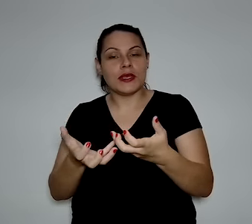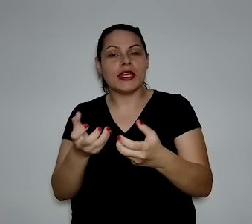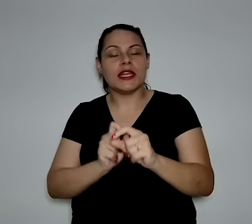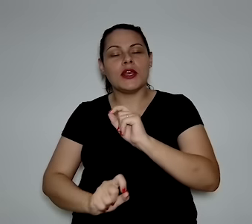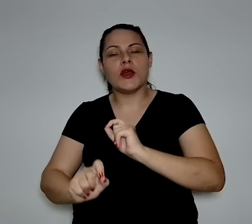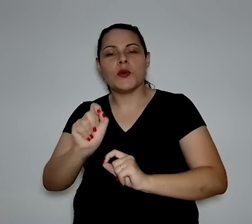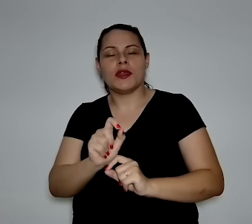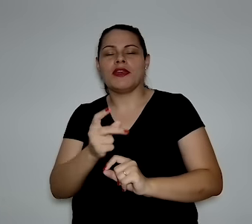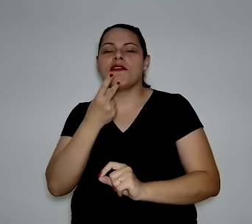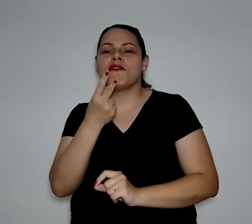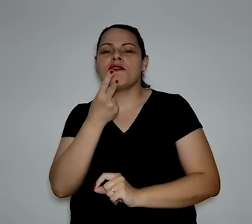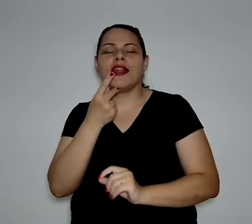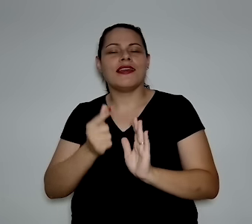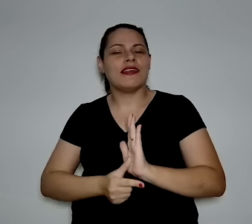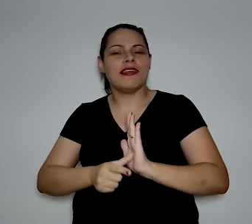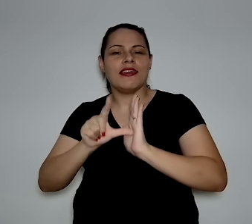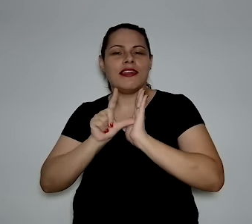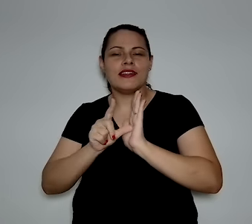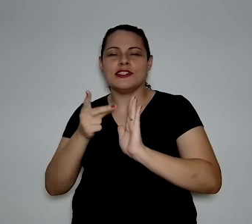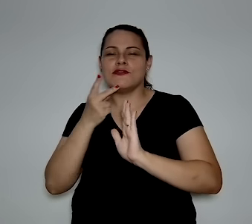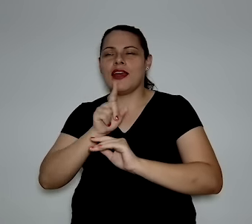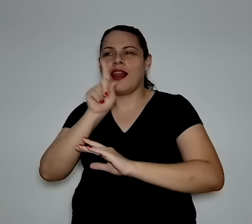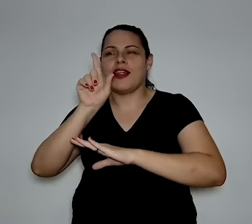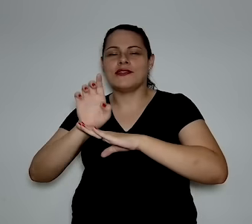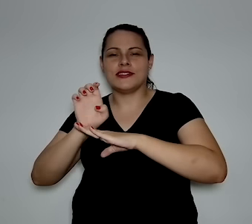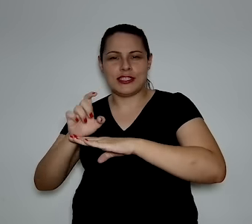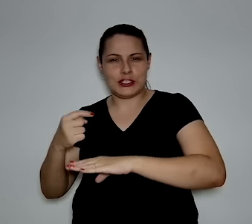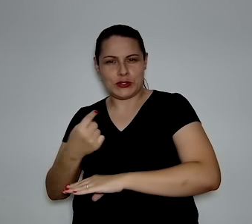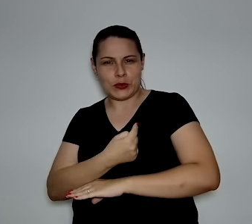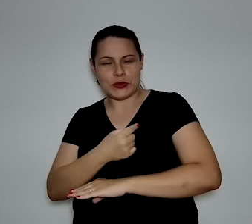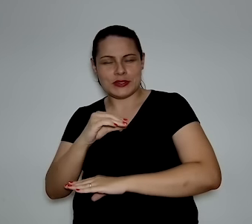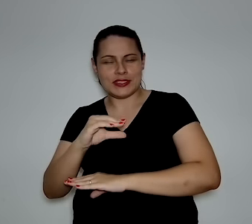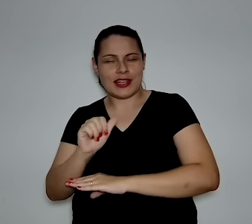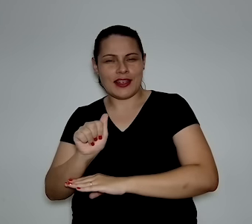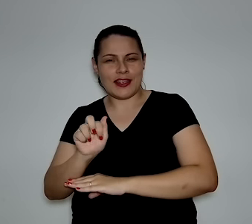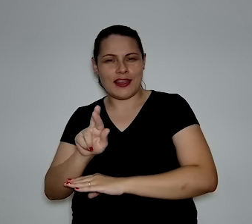dizer que, antes de falar do Ceará,